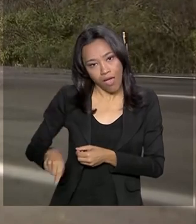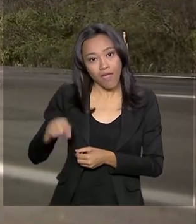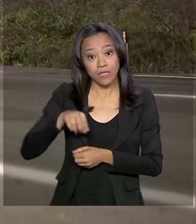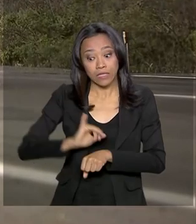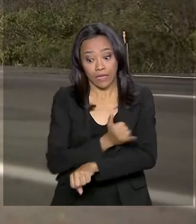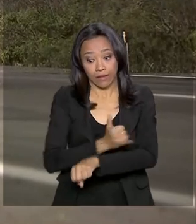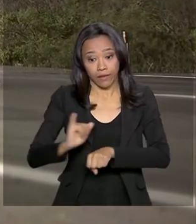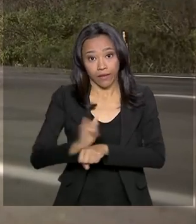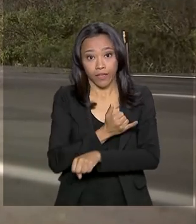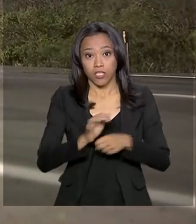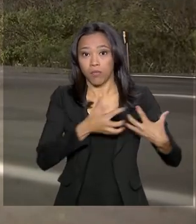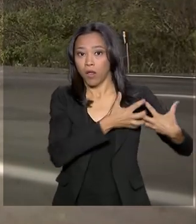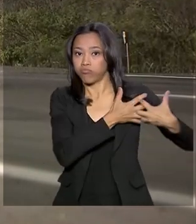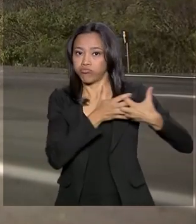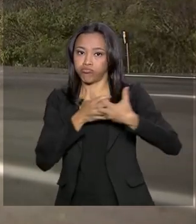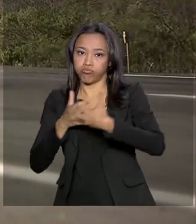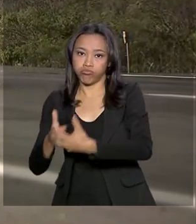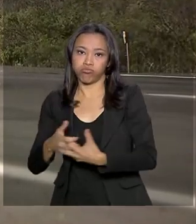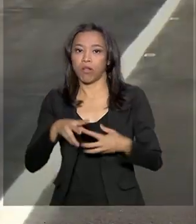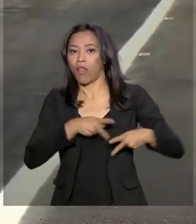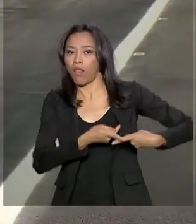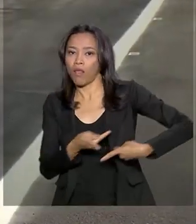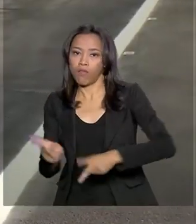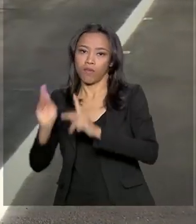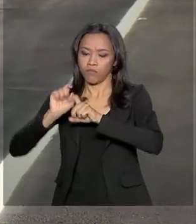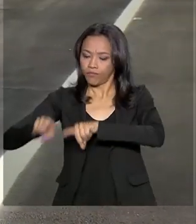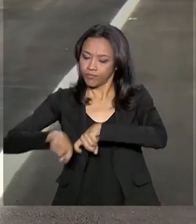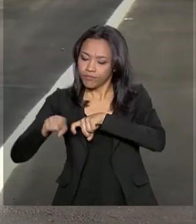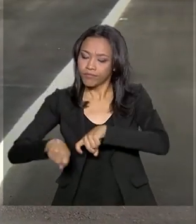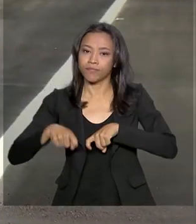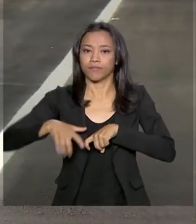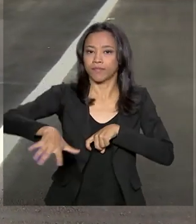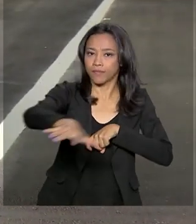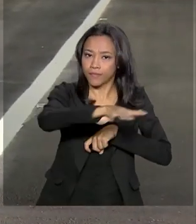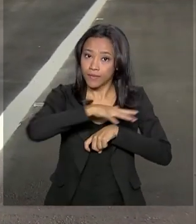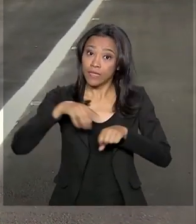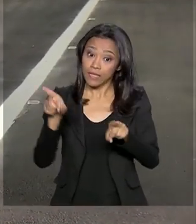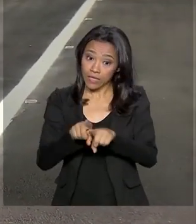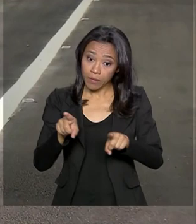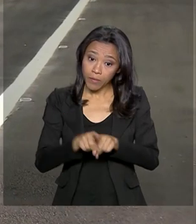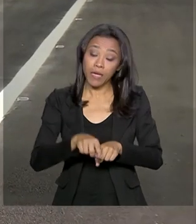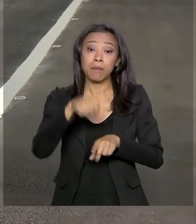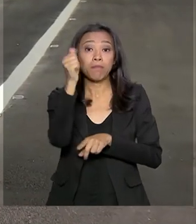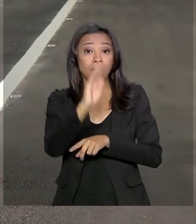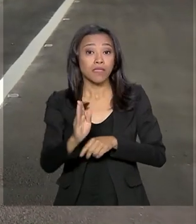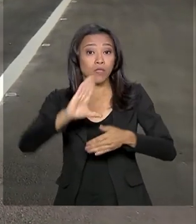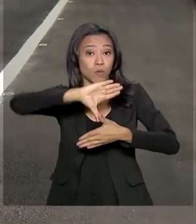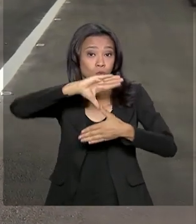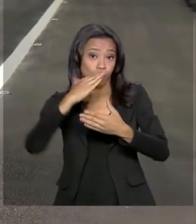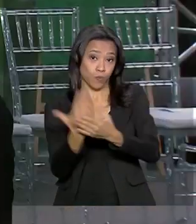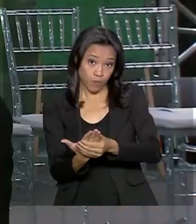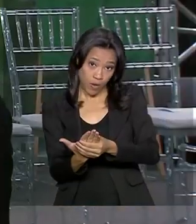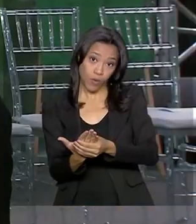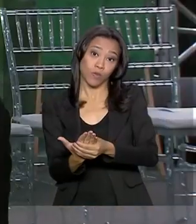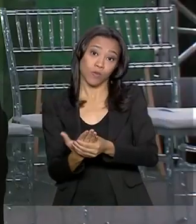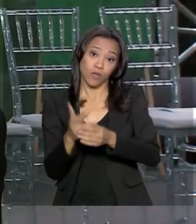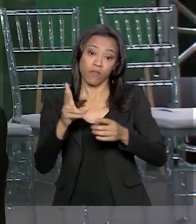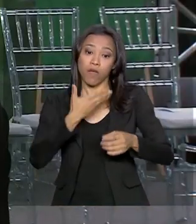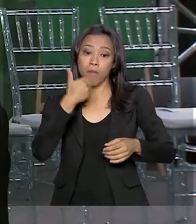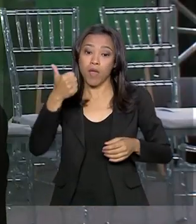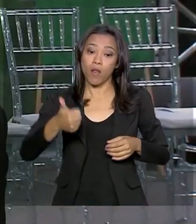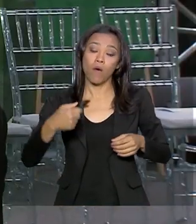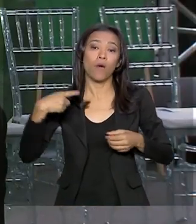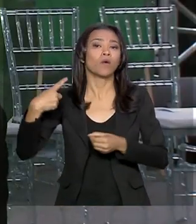da produção agropecuária no Estado e também entre Brasil e Mercosul, já que dá acesso, vai melhorar o acesso ao